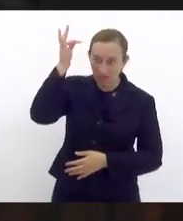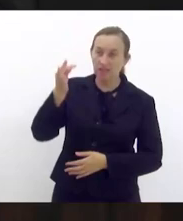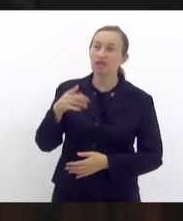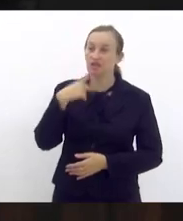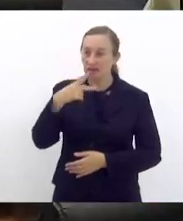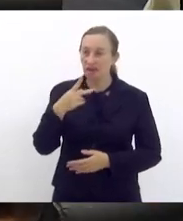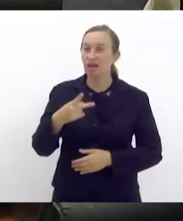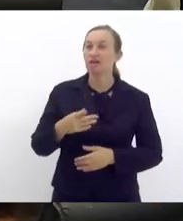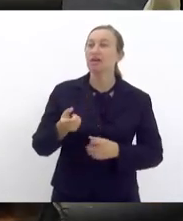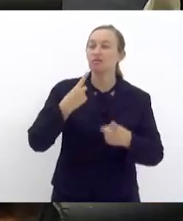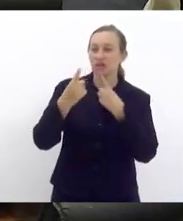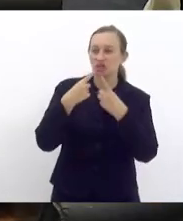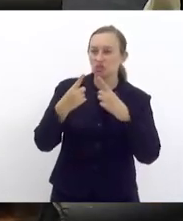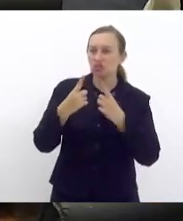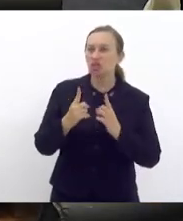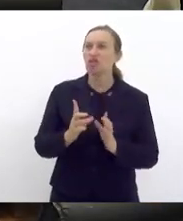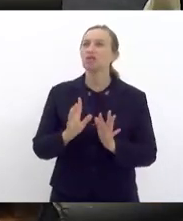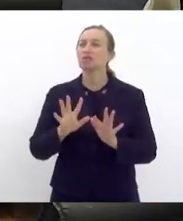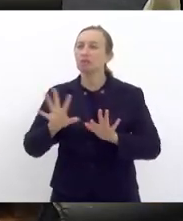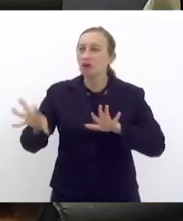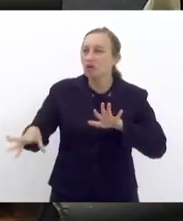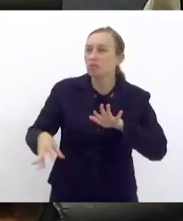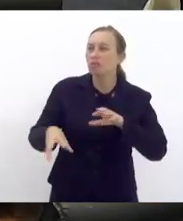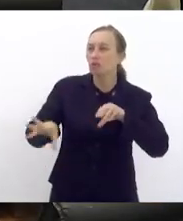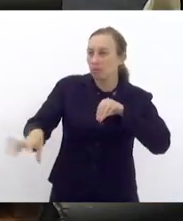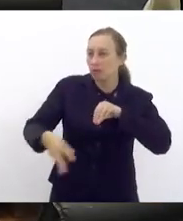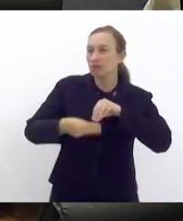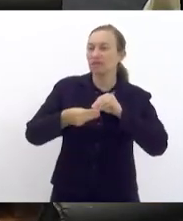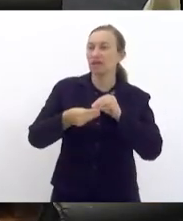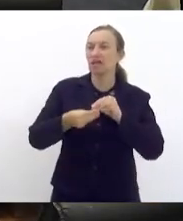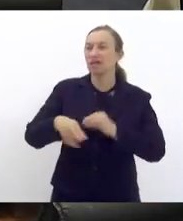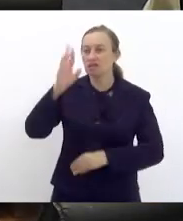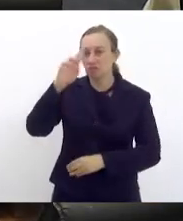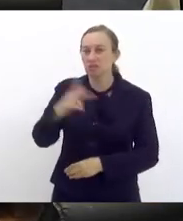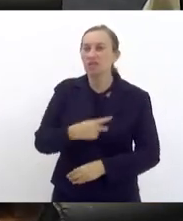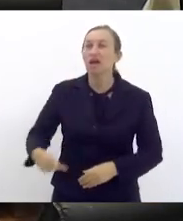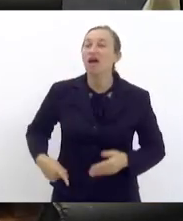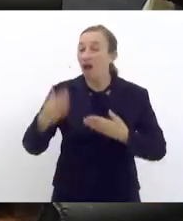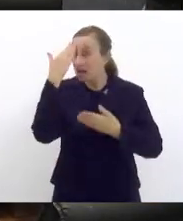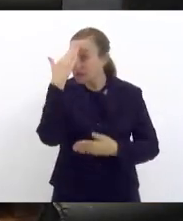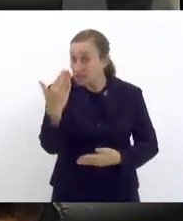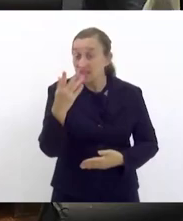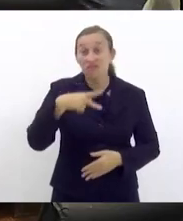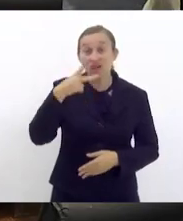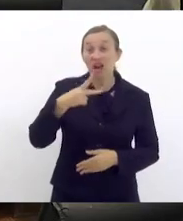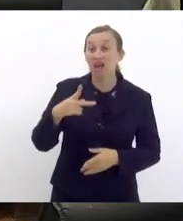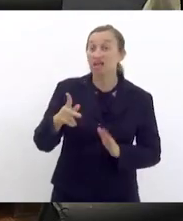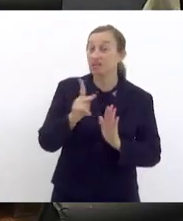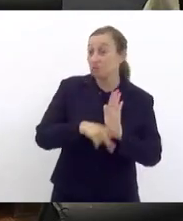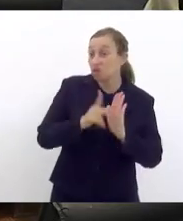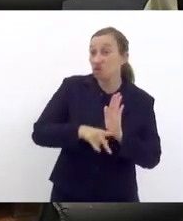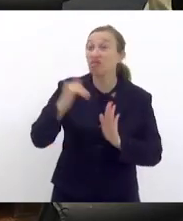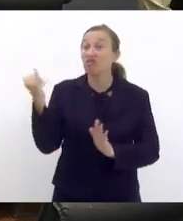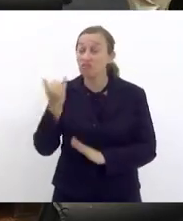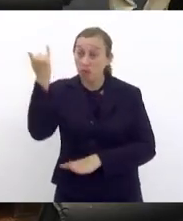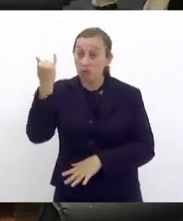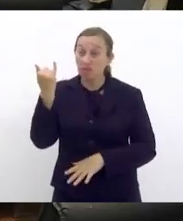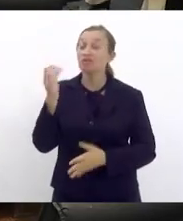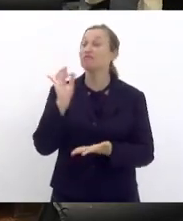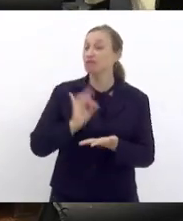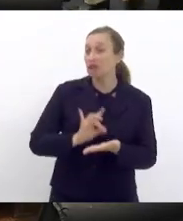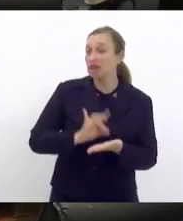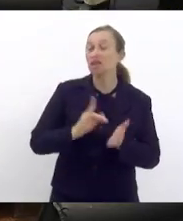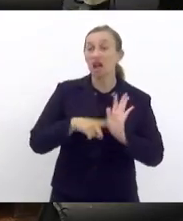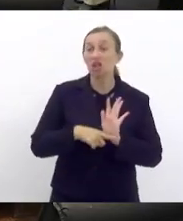alguma coisa? Para discutir, para complementar, presidente. Primeiro, agradecer e dizer que esse projeto é de suma importância e realmente nos